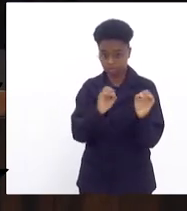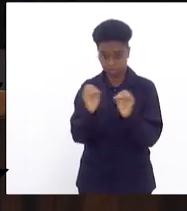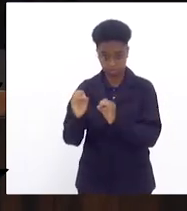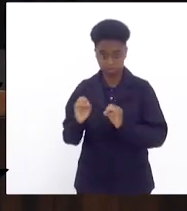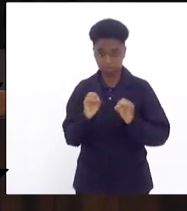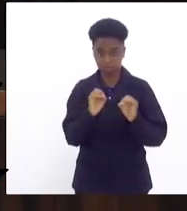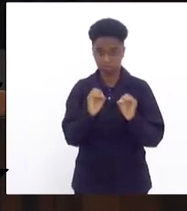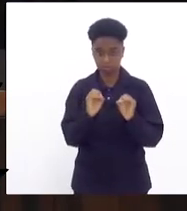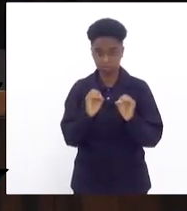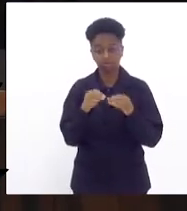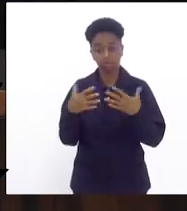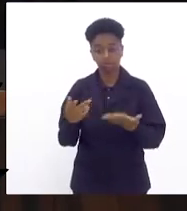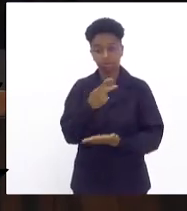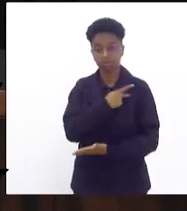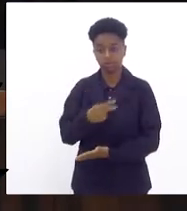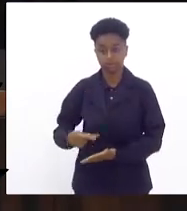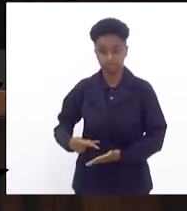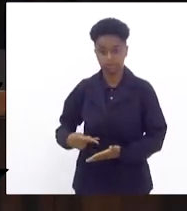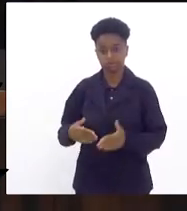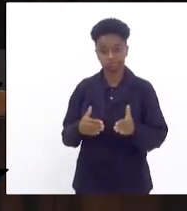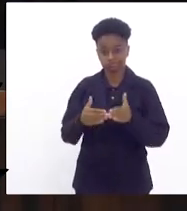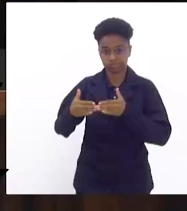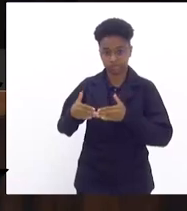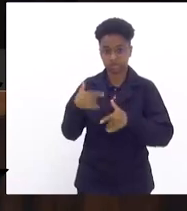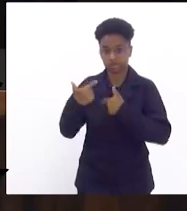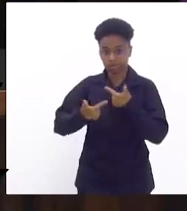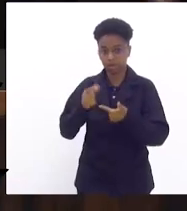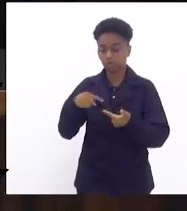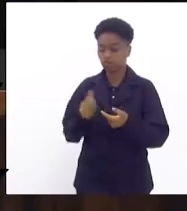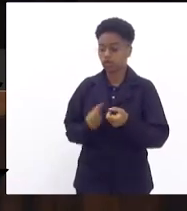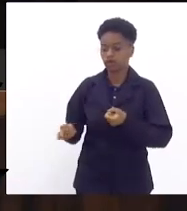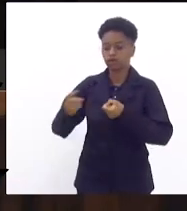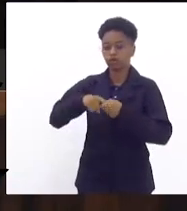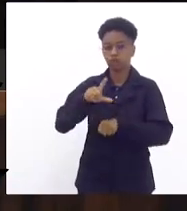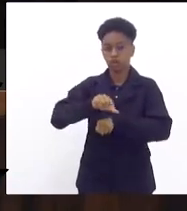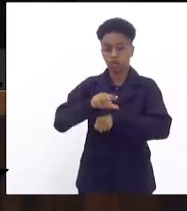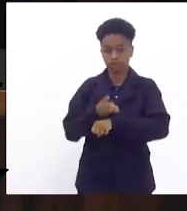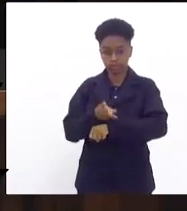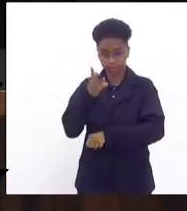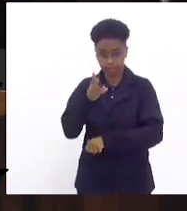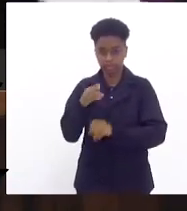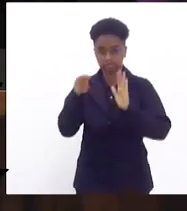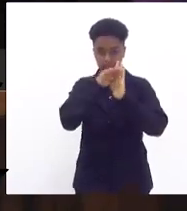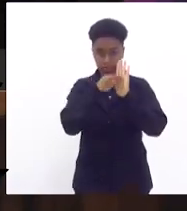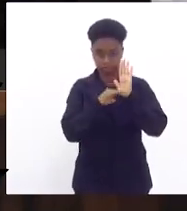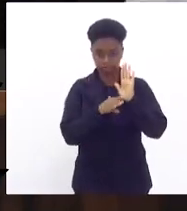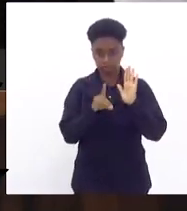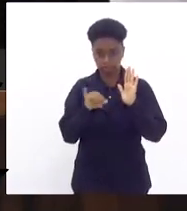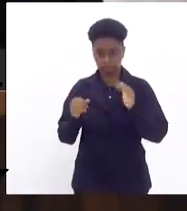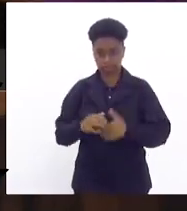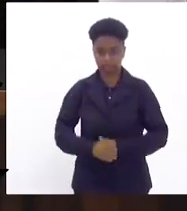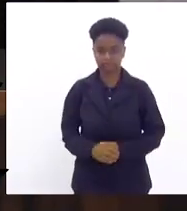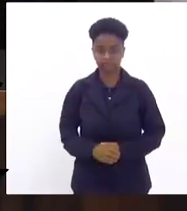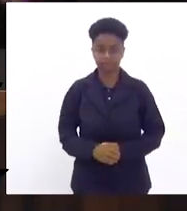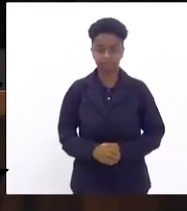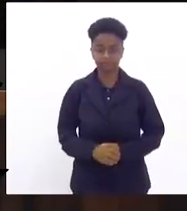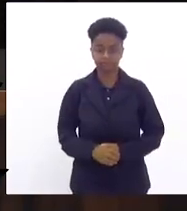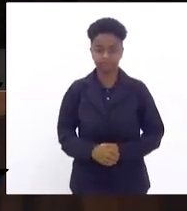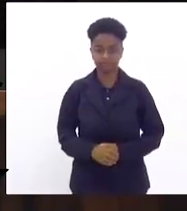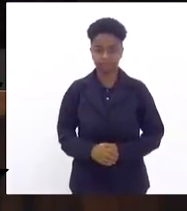a presidência suspende os trabalhos e retornamos às 15 horas para a ordem do dia está suspendo a